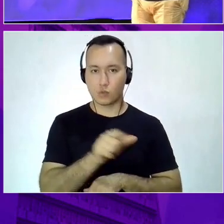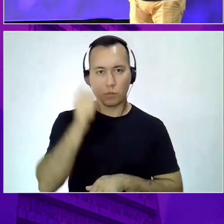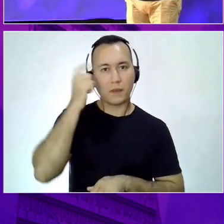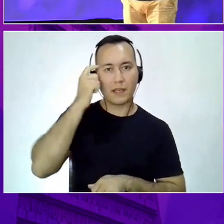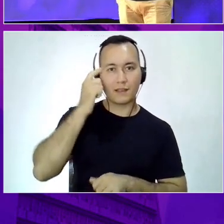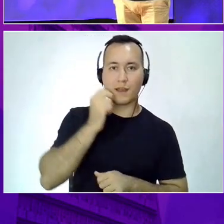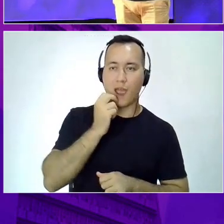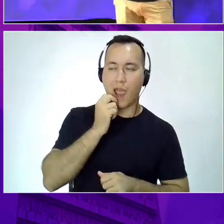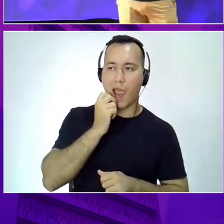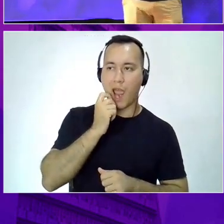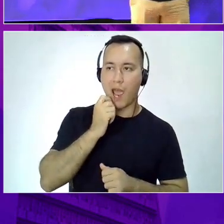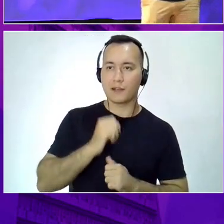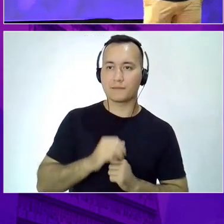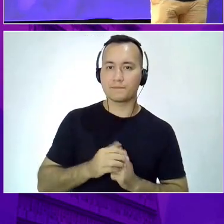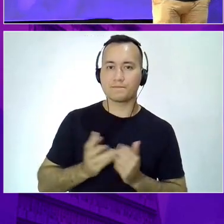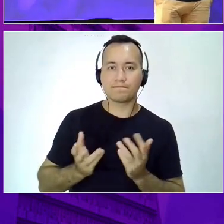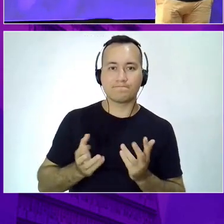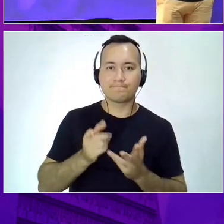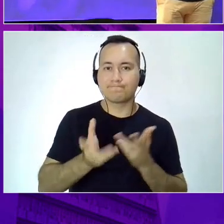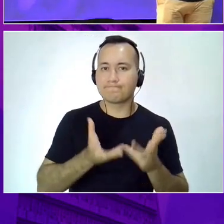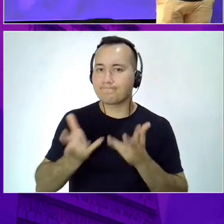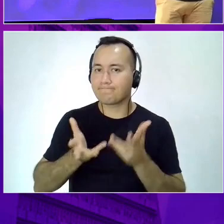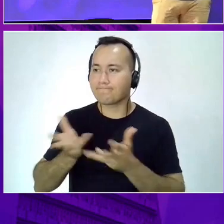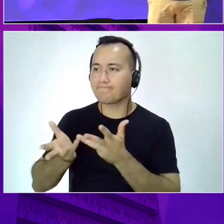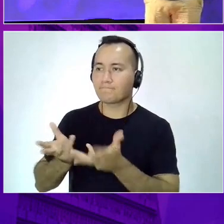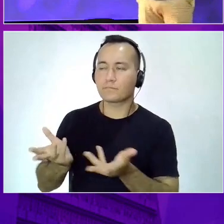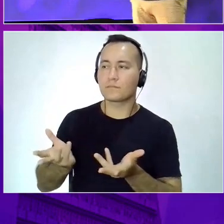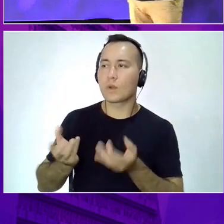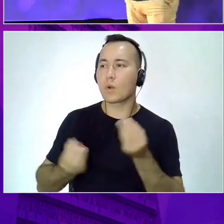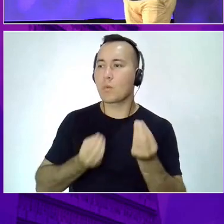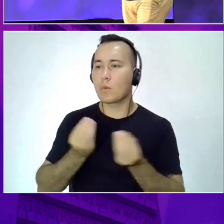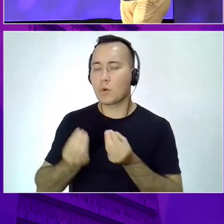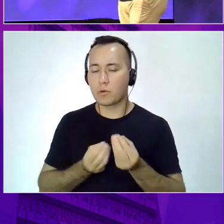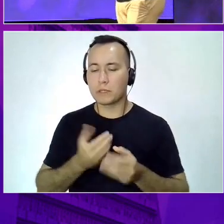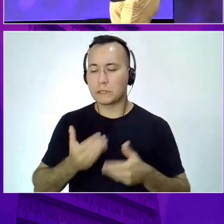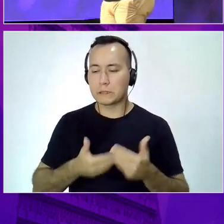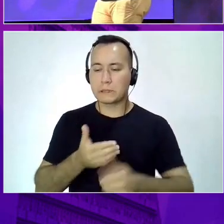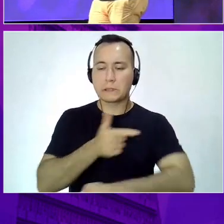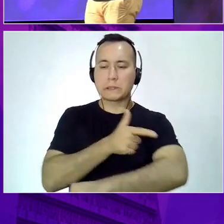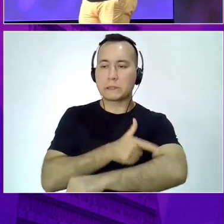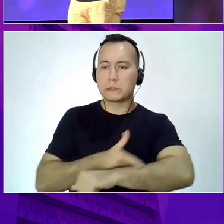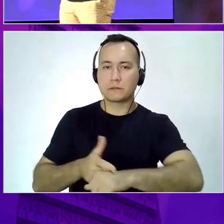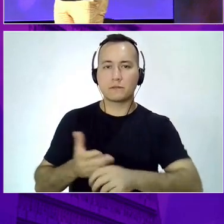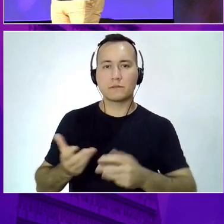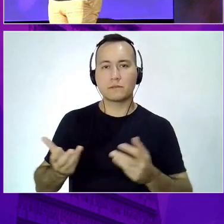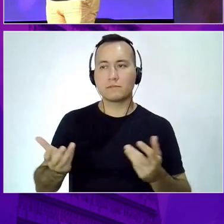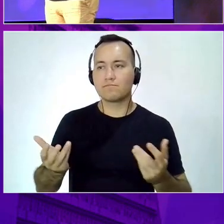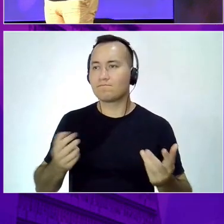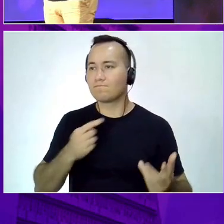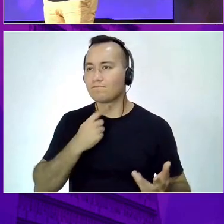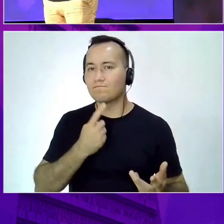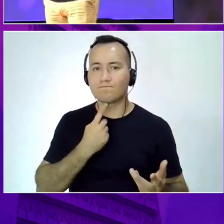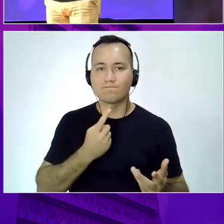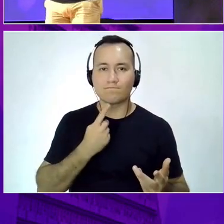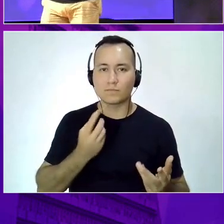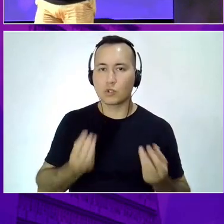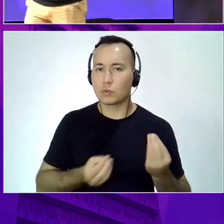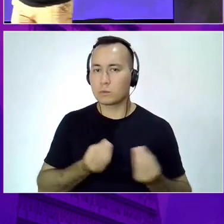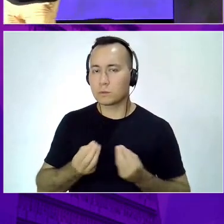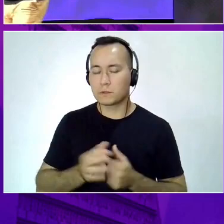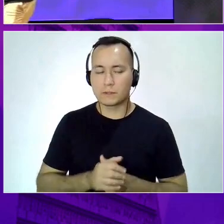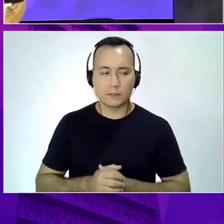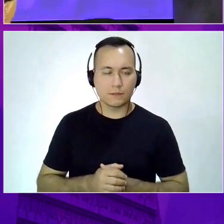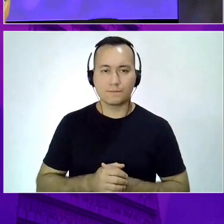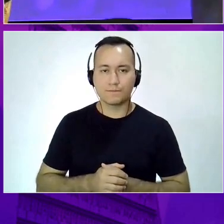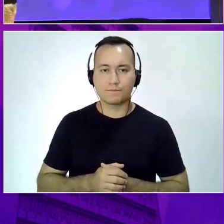agradar todo mundo, está perdido, perdeu o teu foco, vai perder o respeito das pessoas, porque se você é muito boazinha, o acontece? Ah, se dá problema,